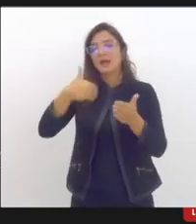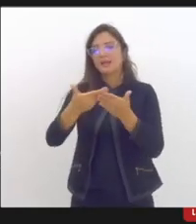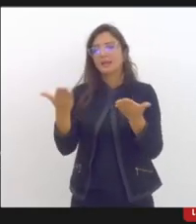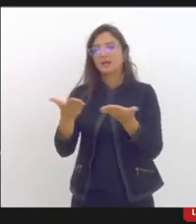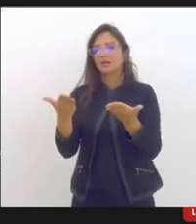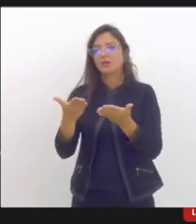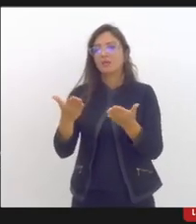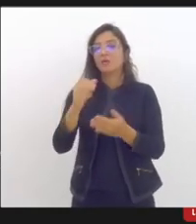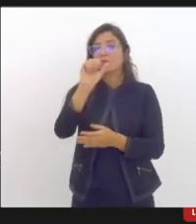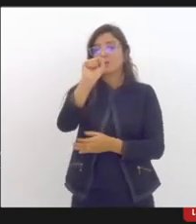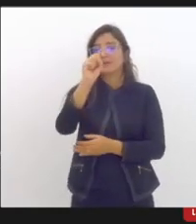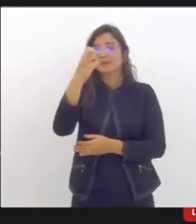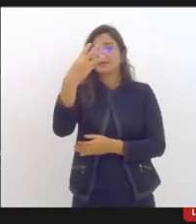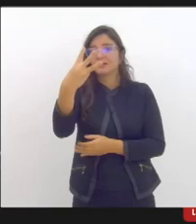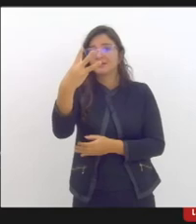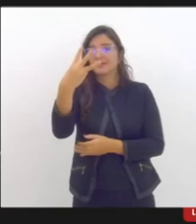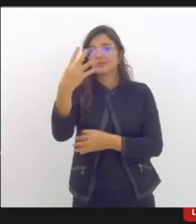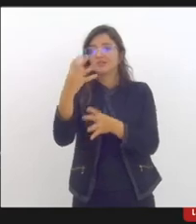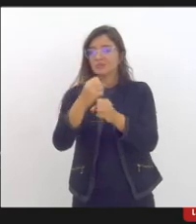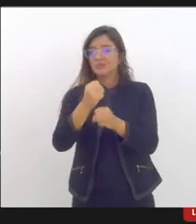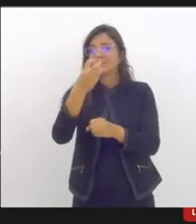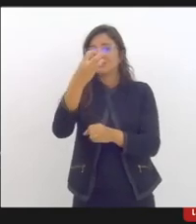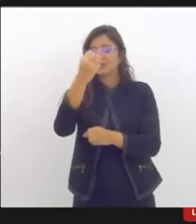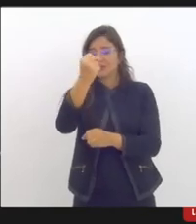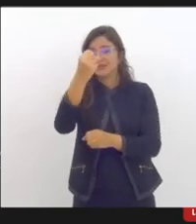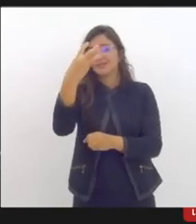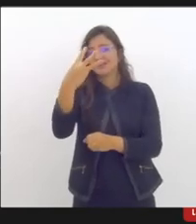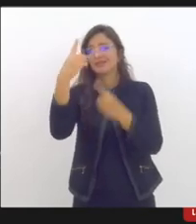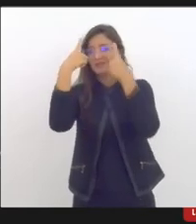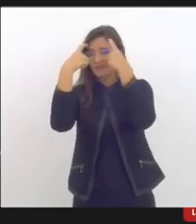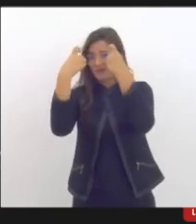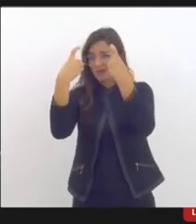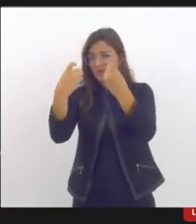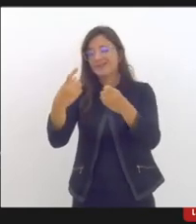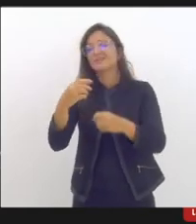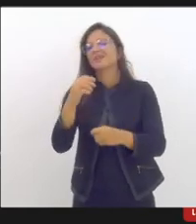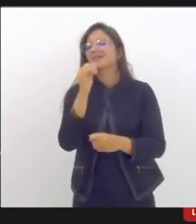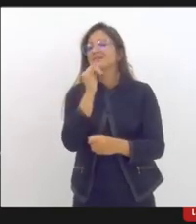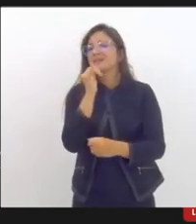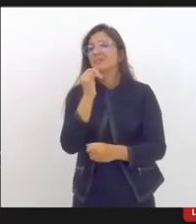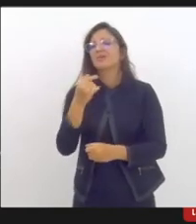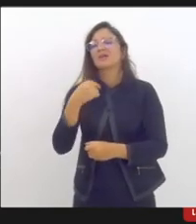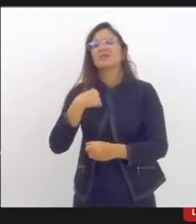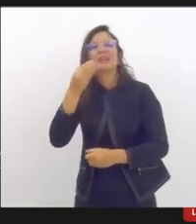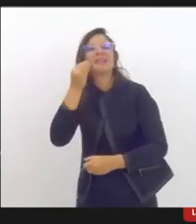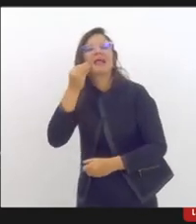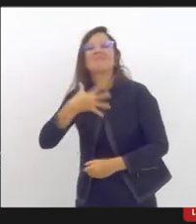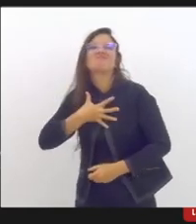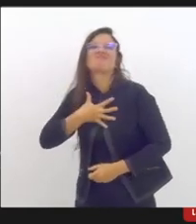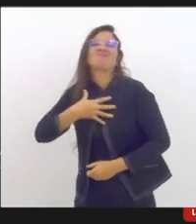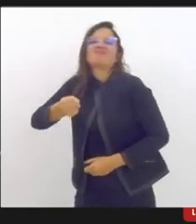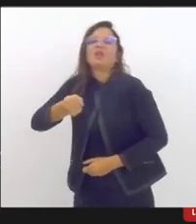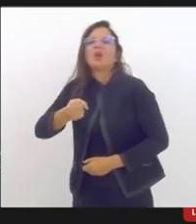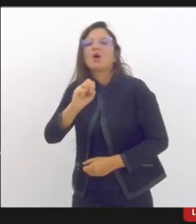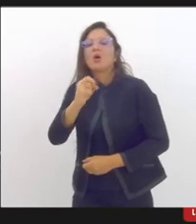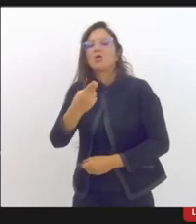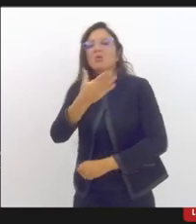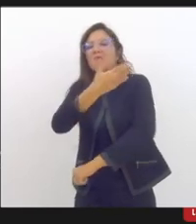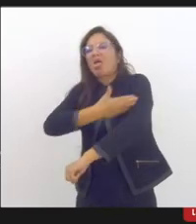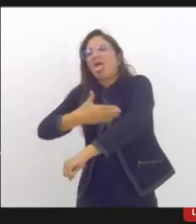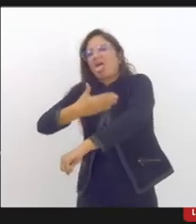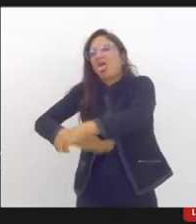83 casos de violências autoprovocadas dentre a questão da automutilação e tentativa de suicídio e 19